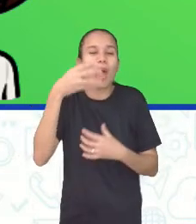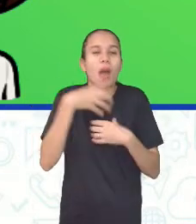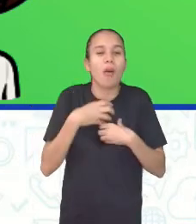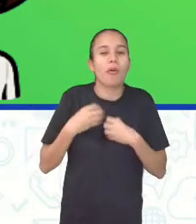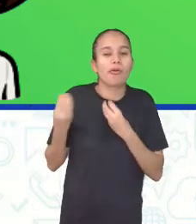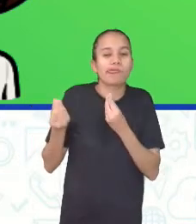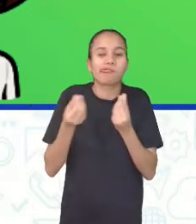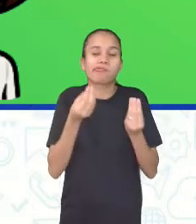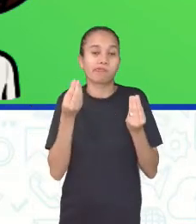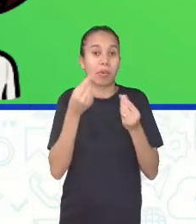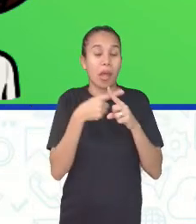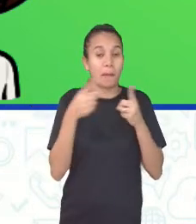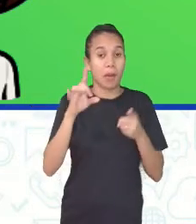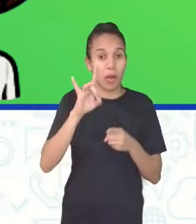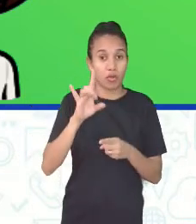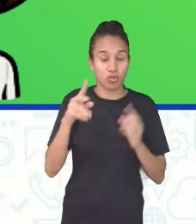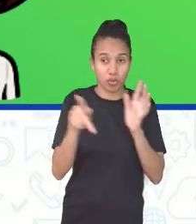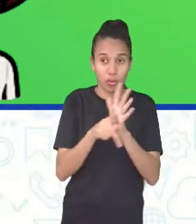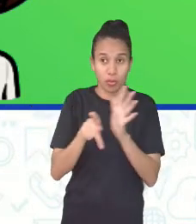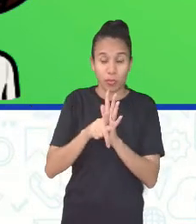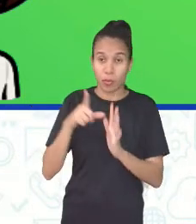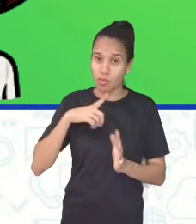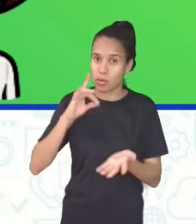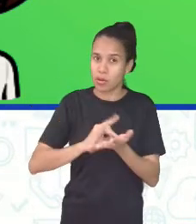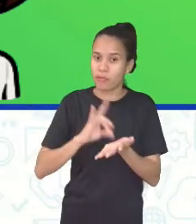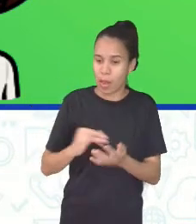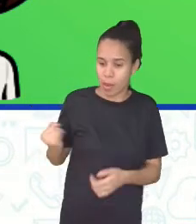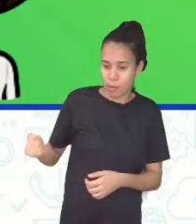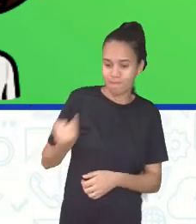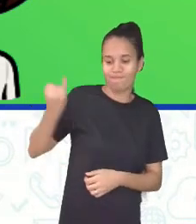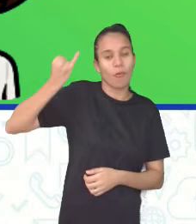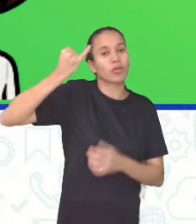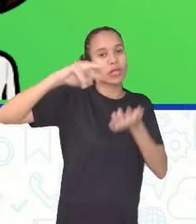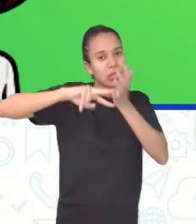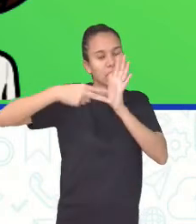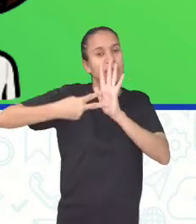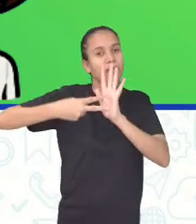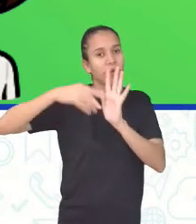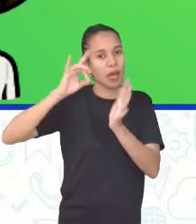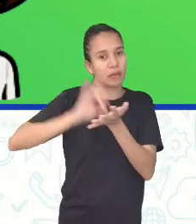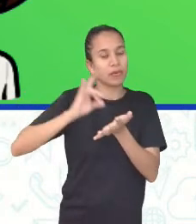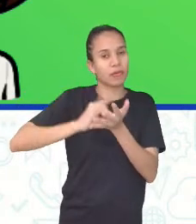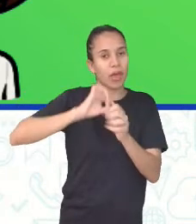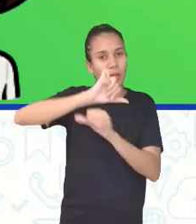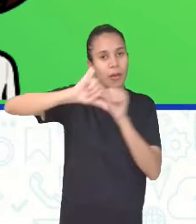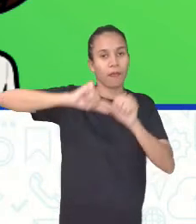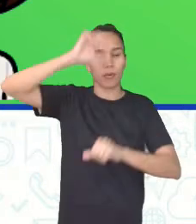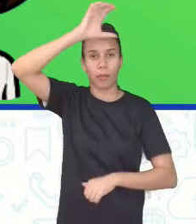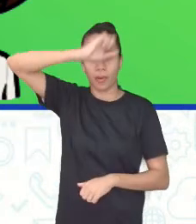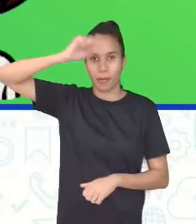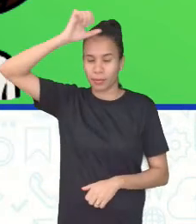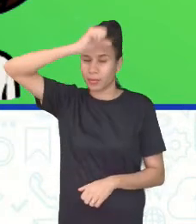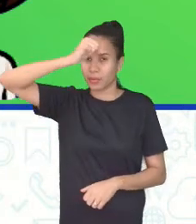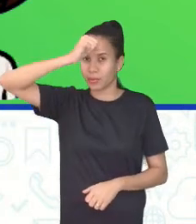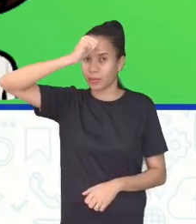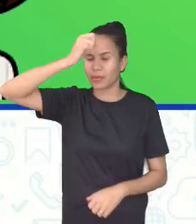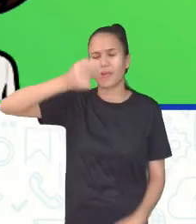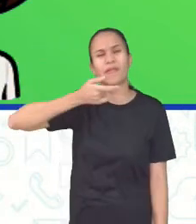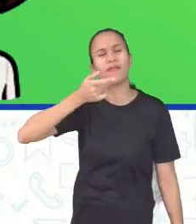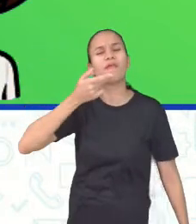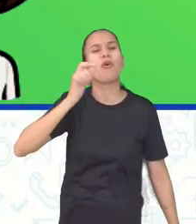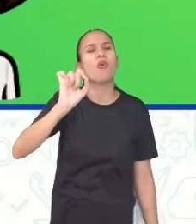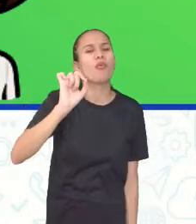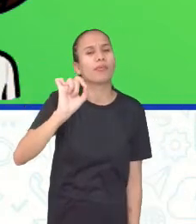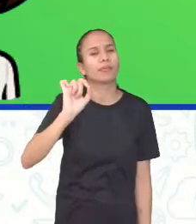mas somente as experiências significativas se tornam aprendizado. O que é que a gente está querendo dizer com